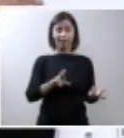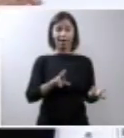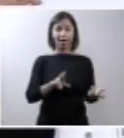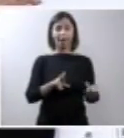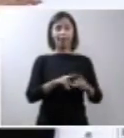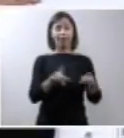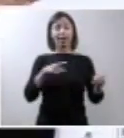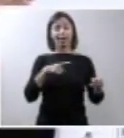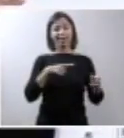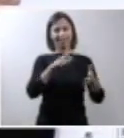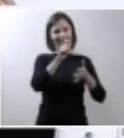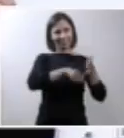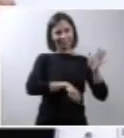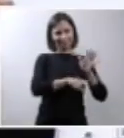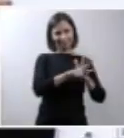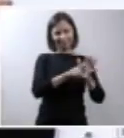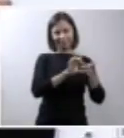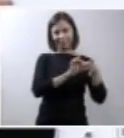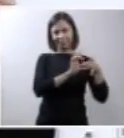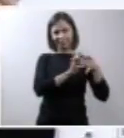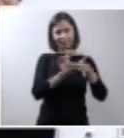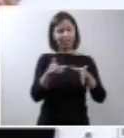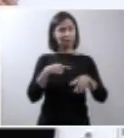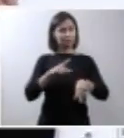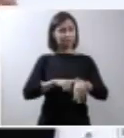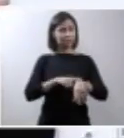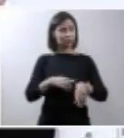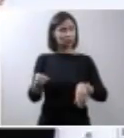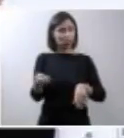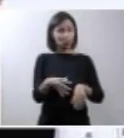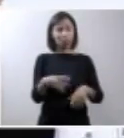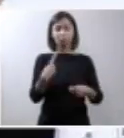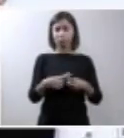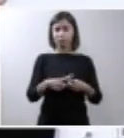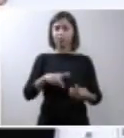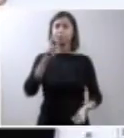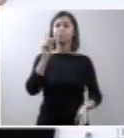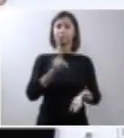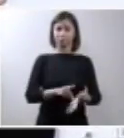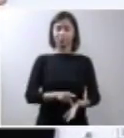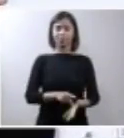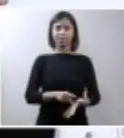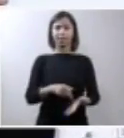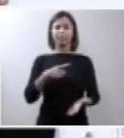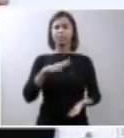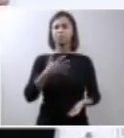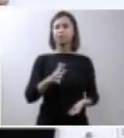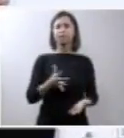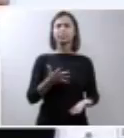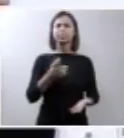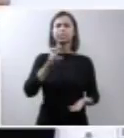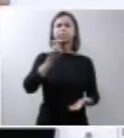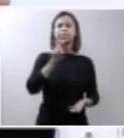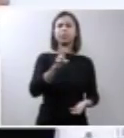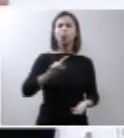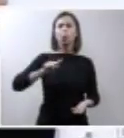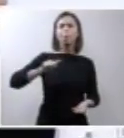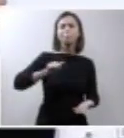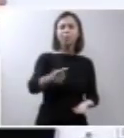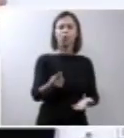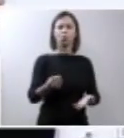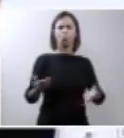absolutamente nova, porque é fato que há mais de 5 mil alvarazes judiciais que